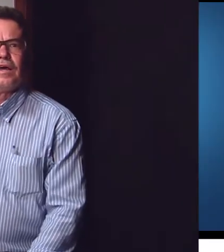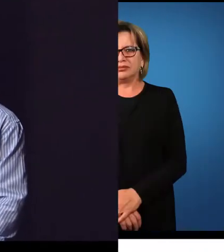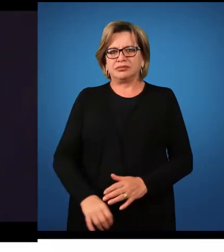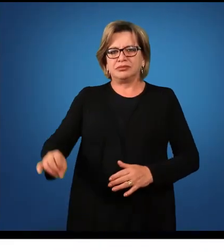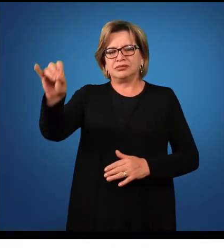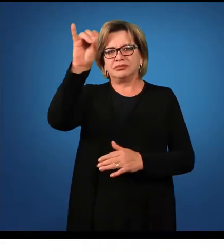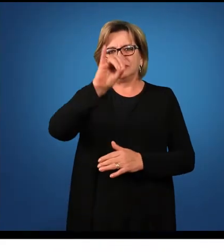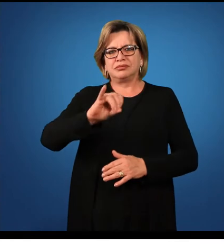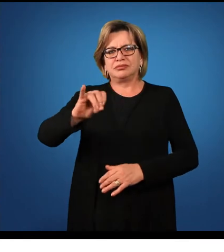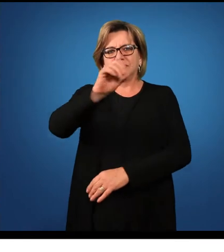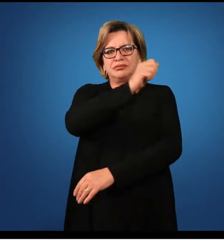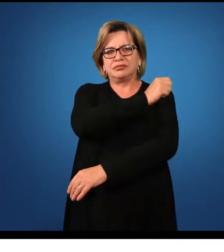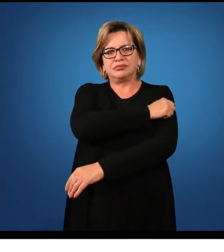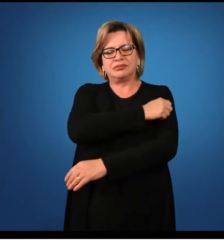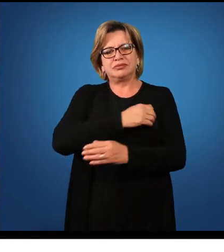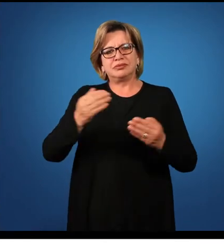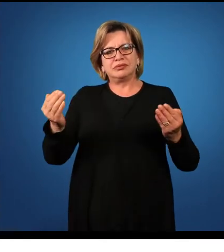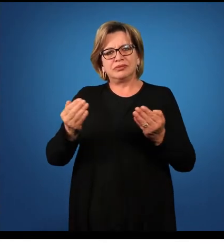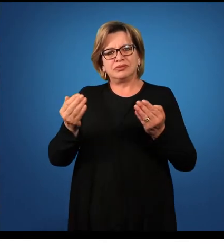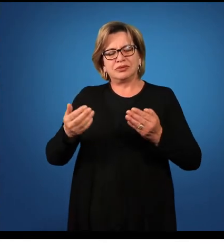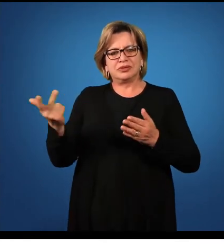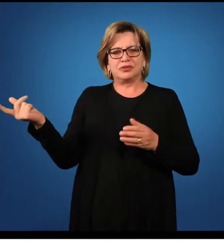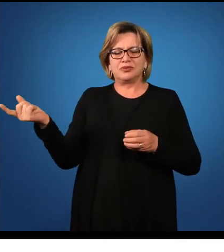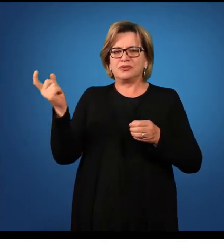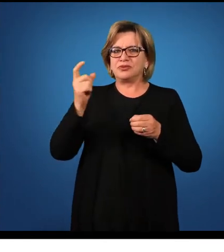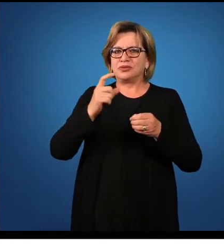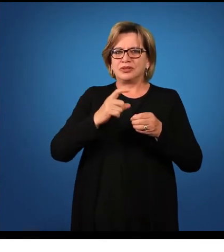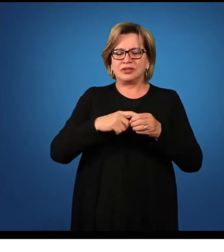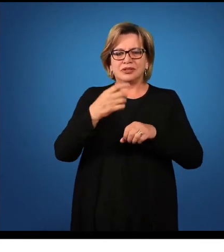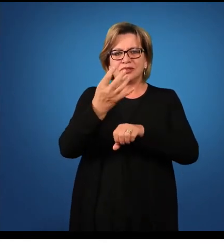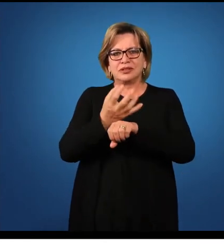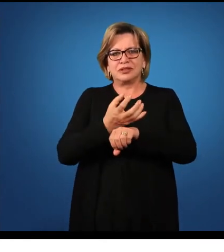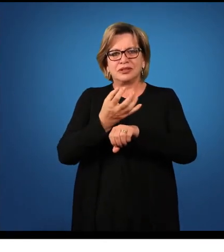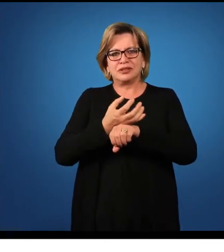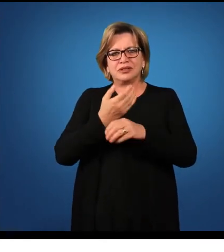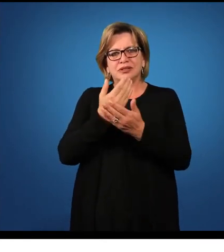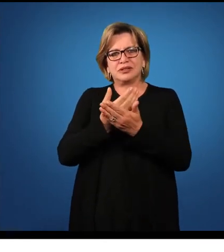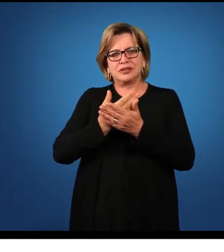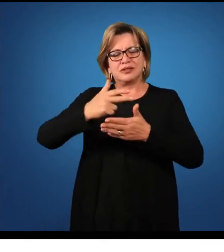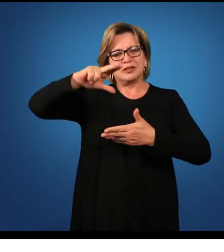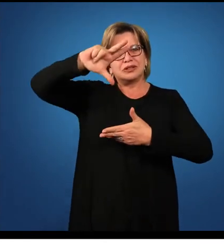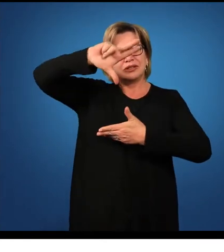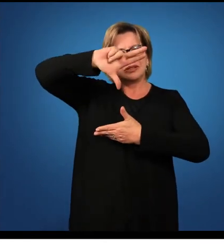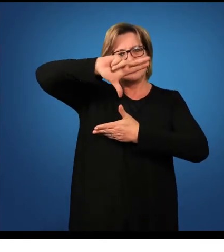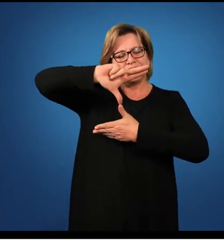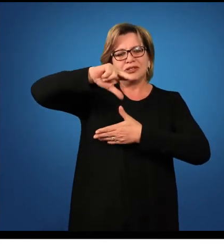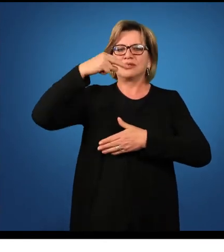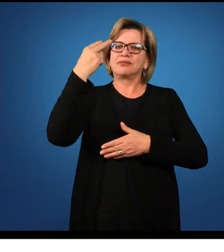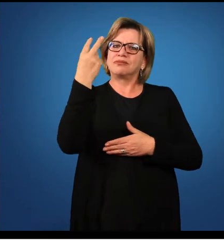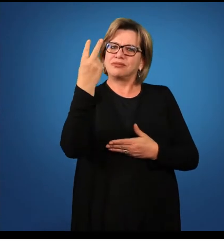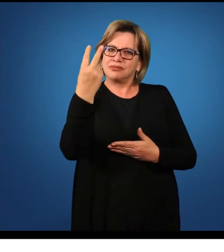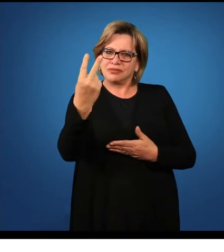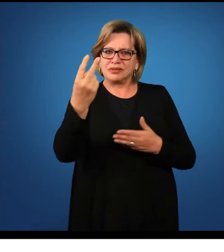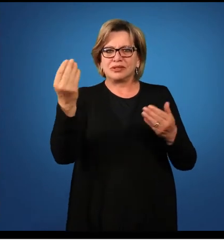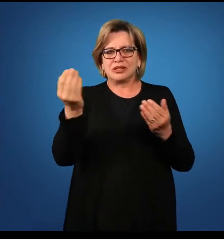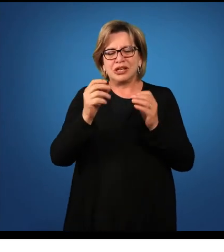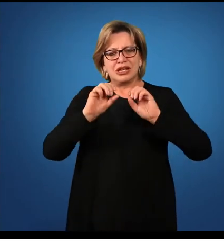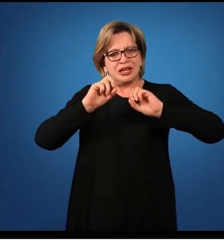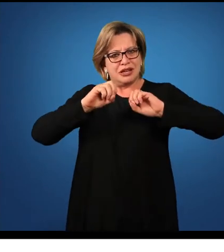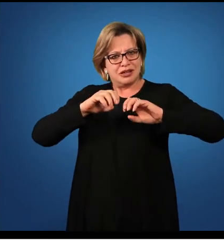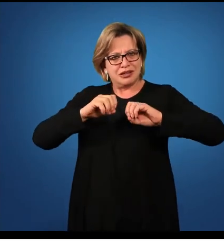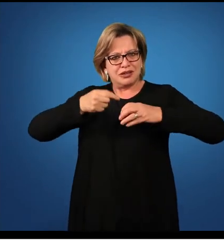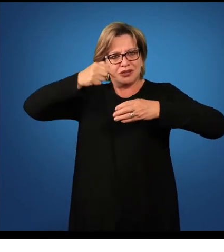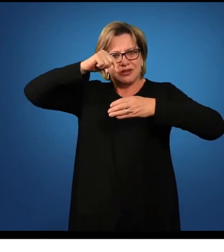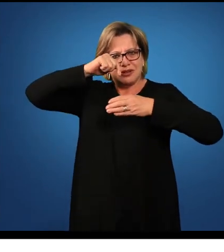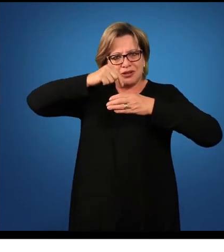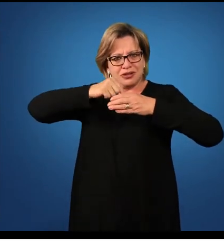Olá alunos, estamos aí de volta então com a disciplina de estudos latinos 2, que nada mais é do